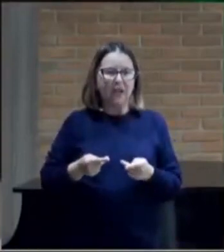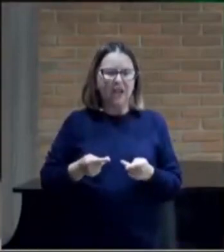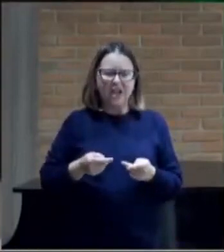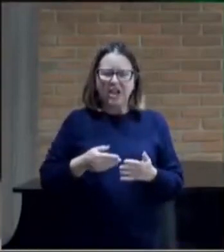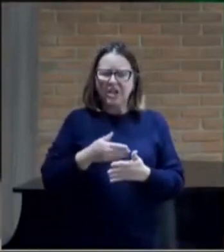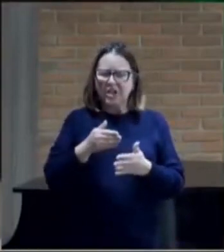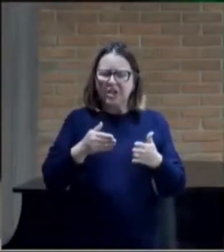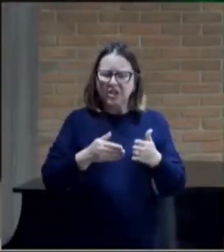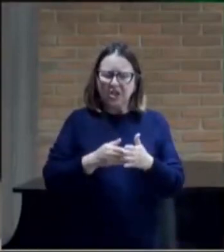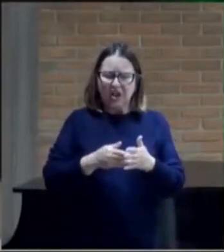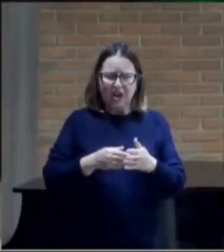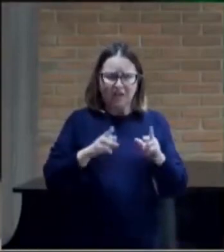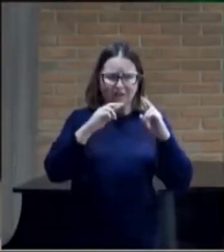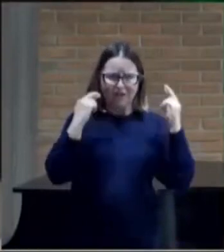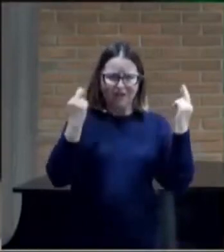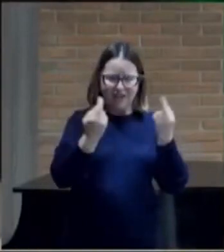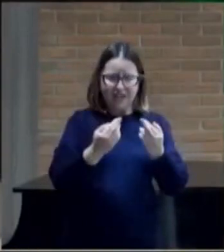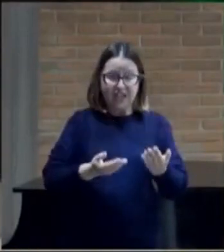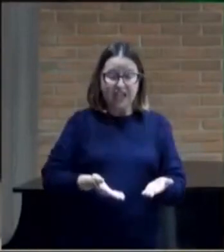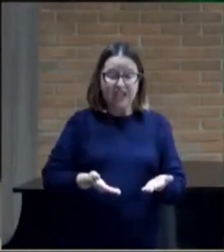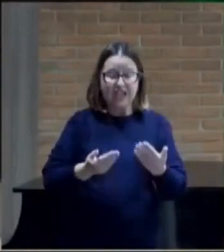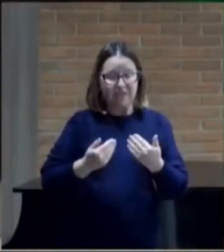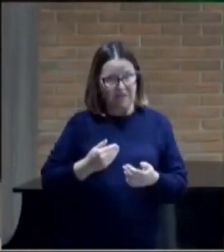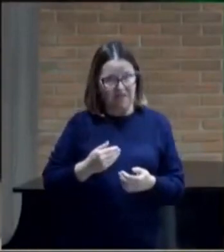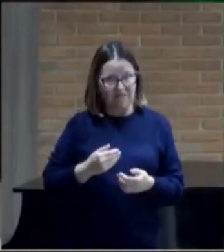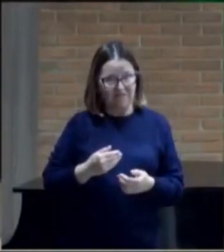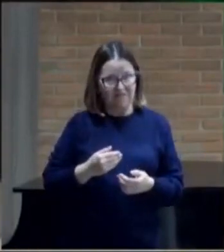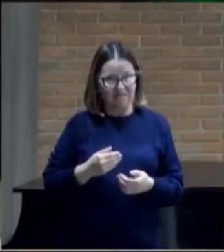Eu só quero de ti, adoração.